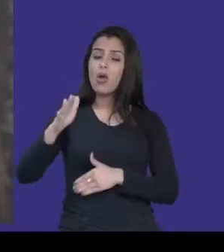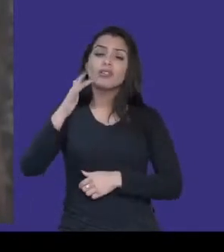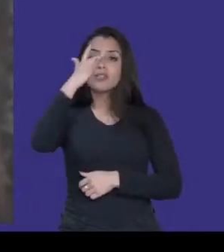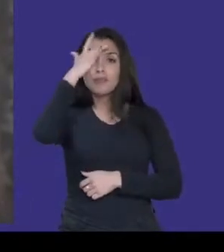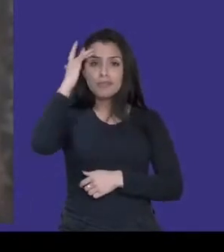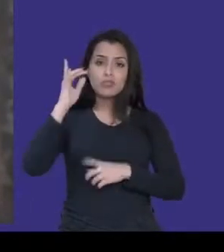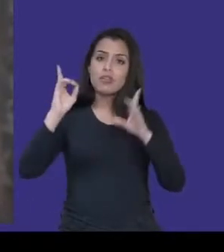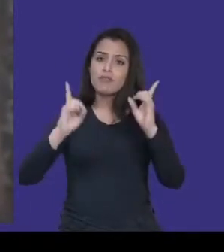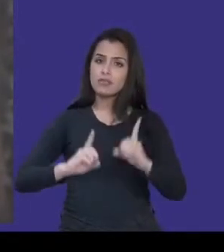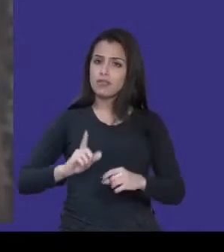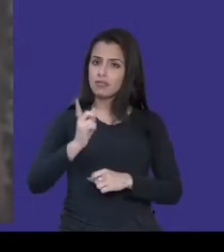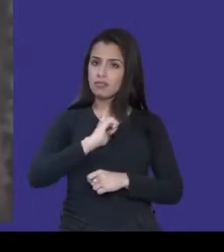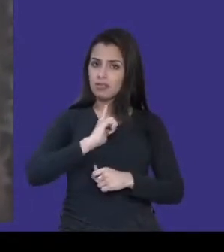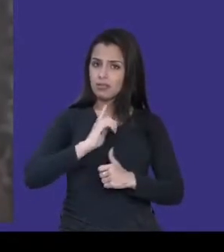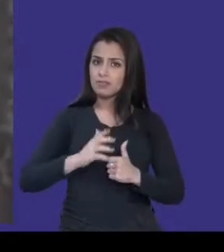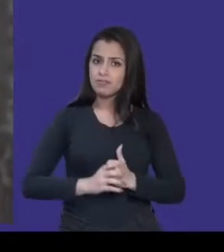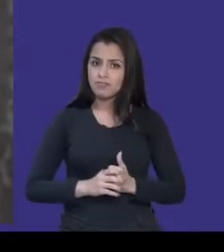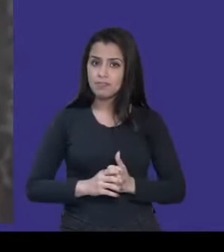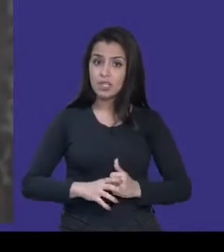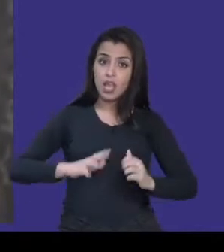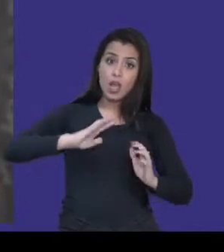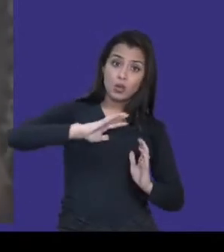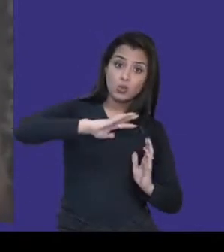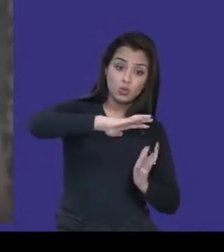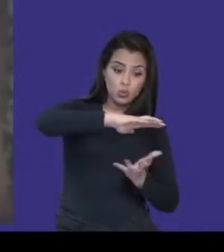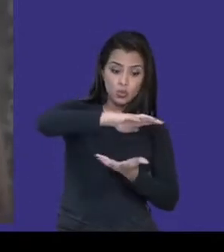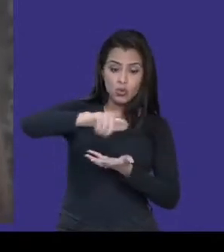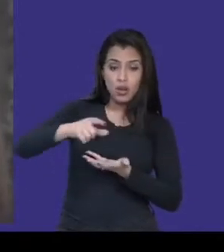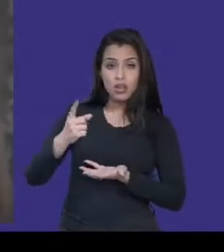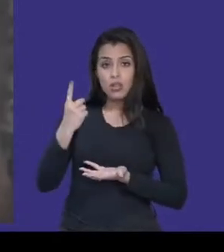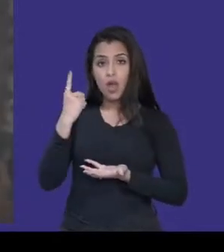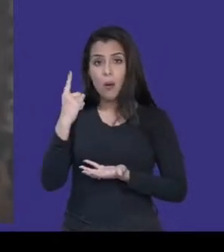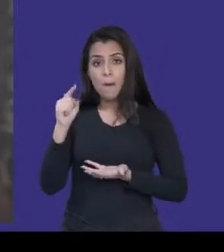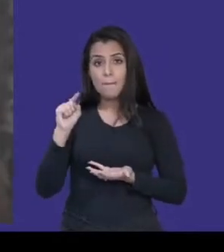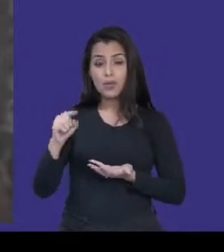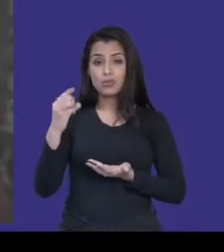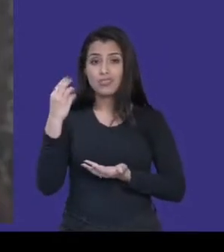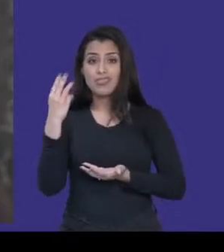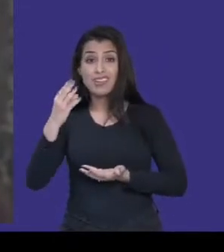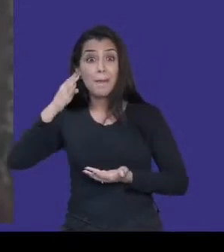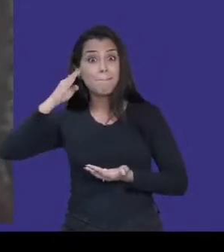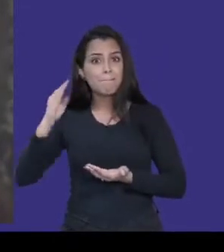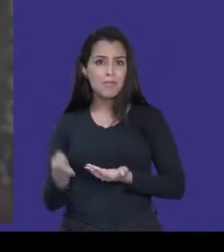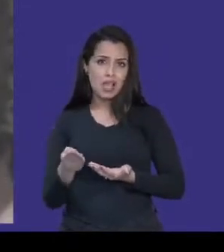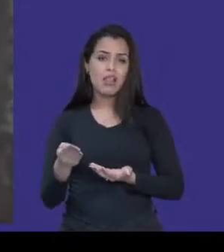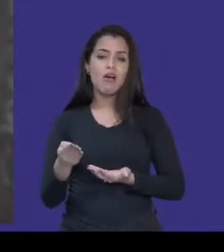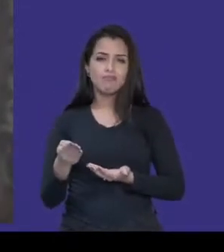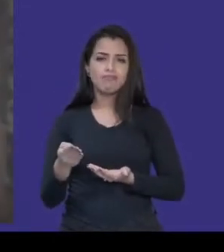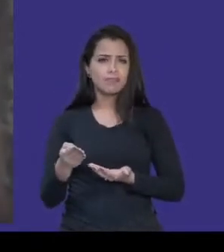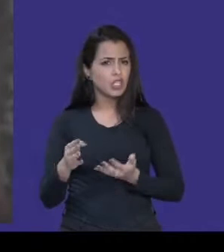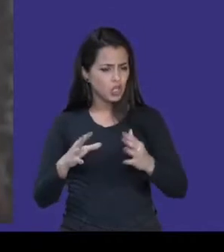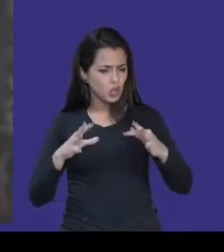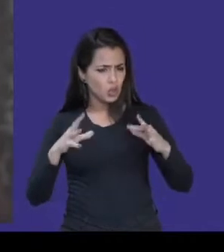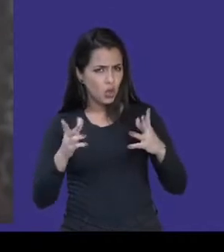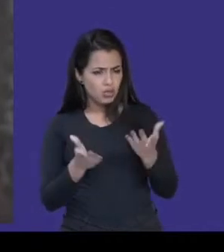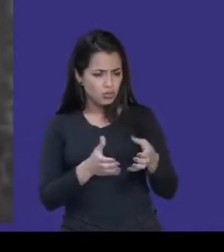deficiência. No mundo, são 1.3 bilhão de pessoas com deficiência. E essas pessoas, todas elas, querem estudar,